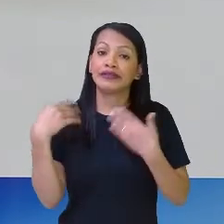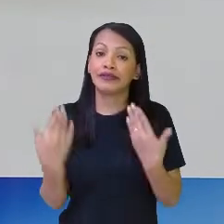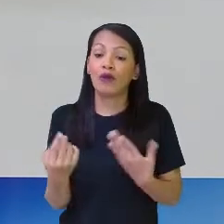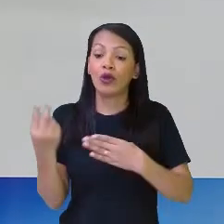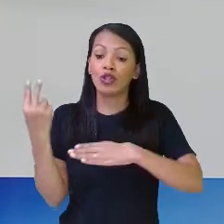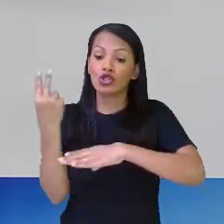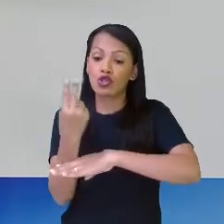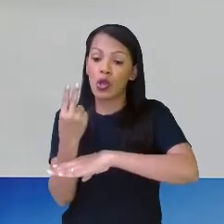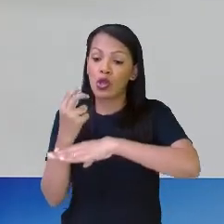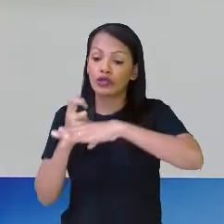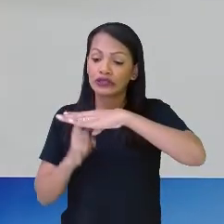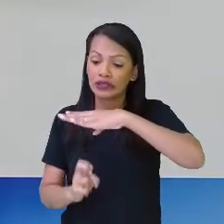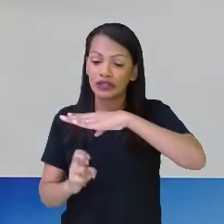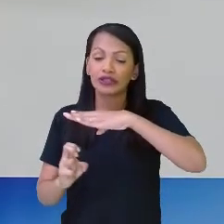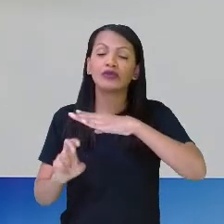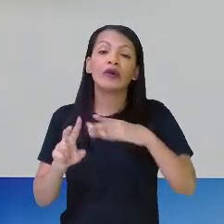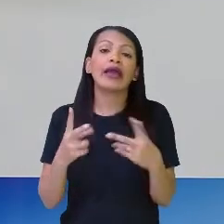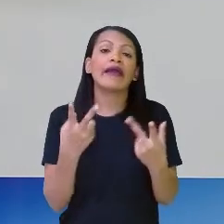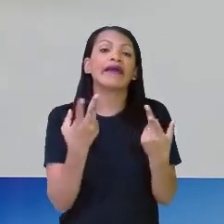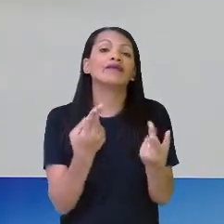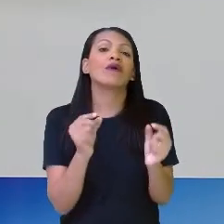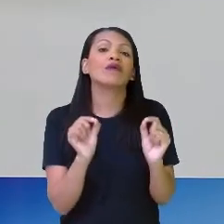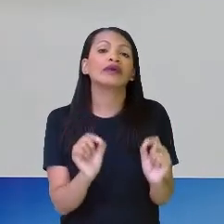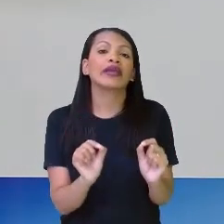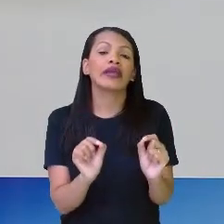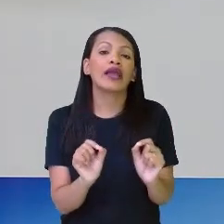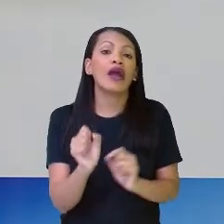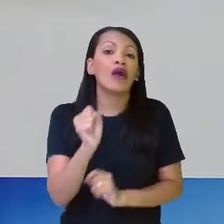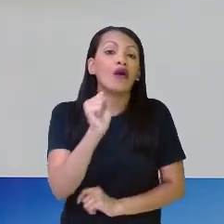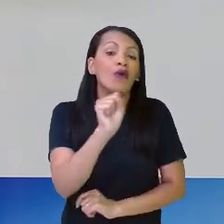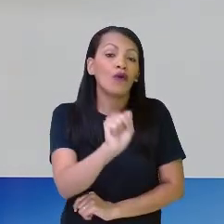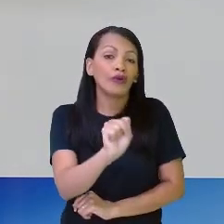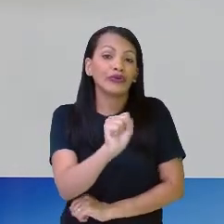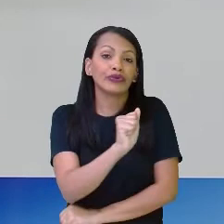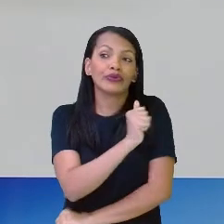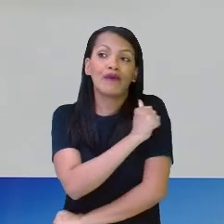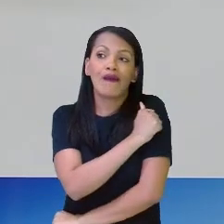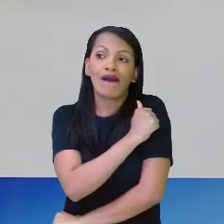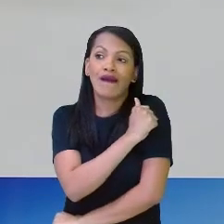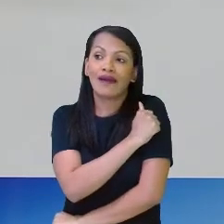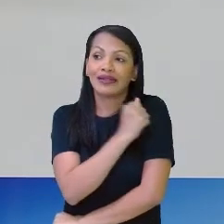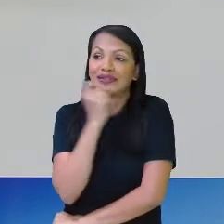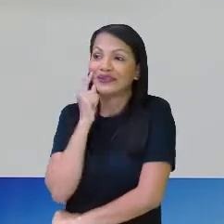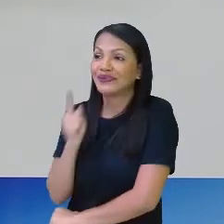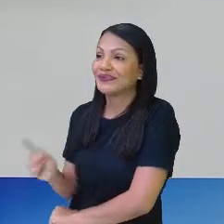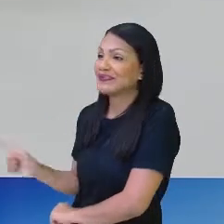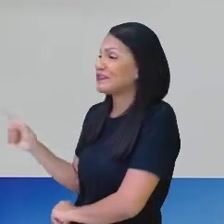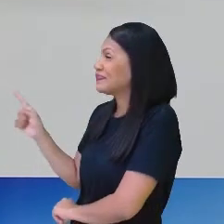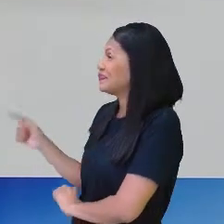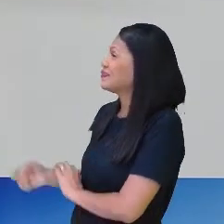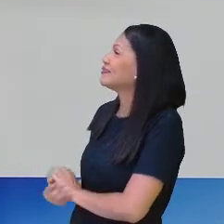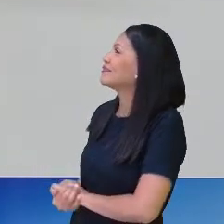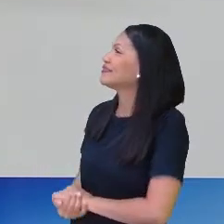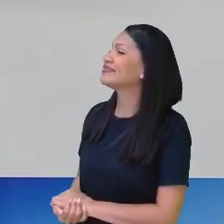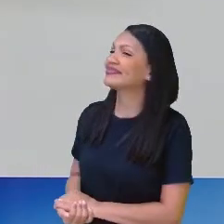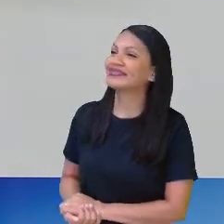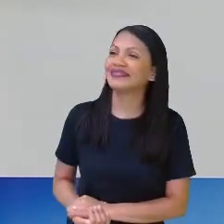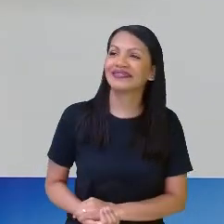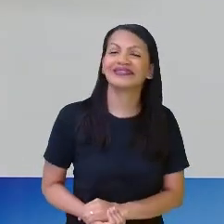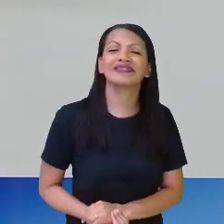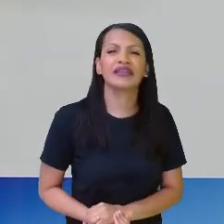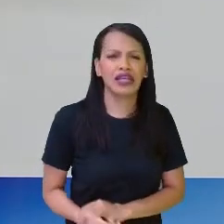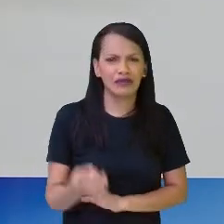mais 4 estudantes. Seriam o quê? A resposta que vocês me deram, que são o quê? 8 estudantes.